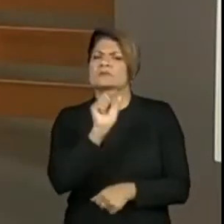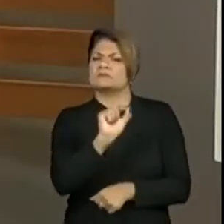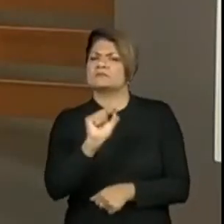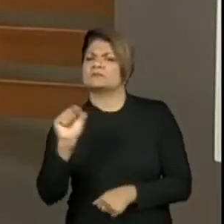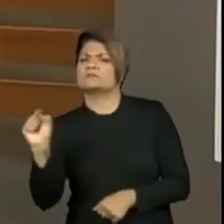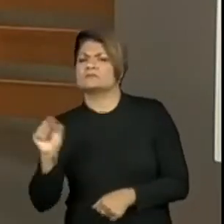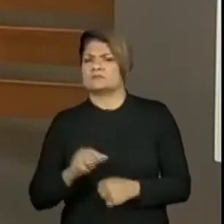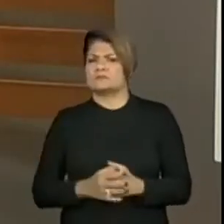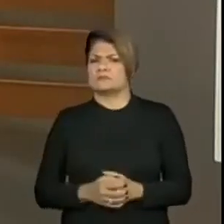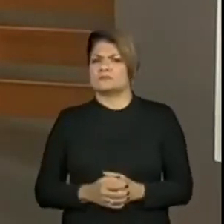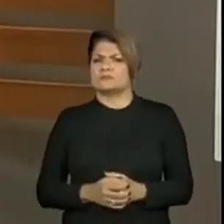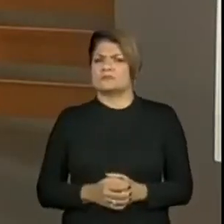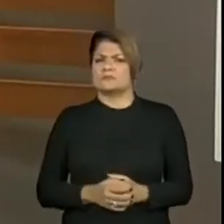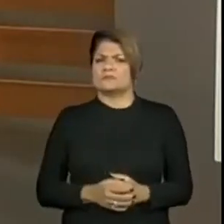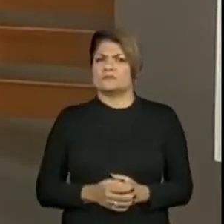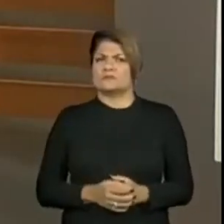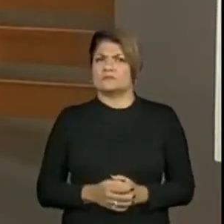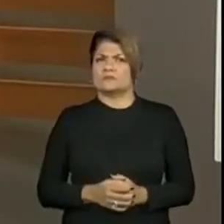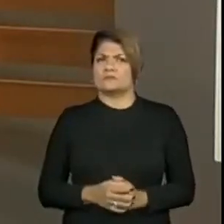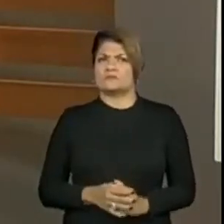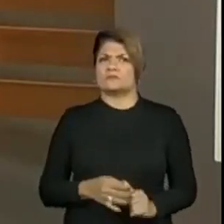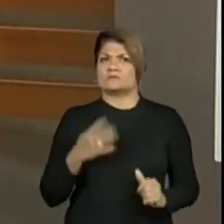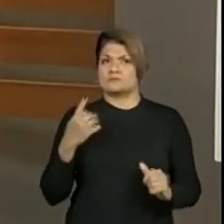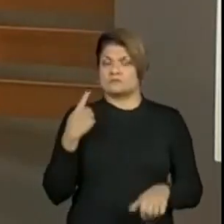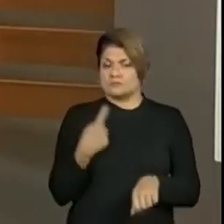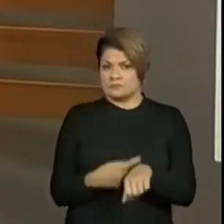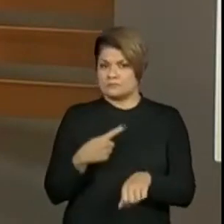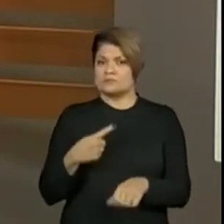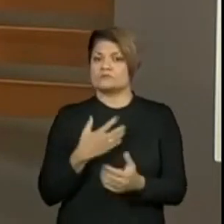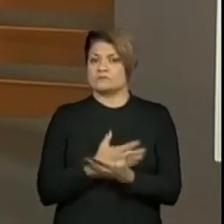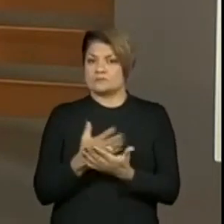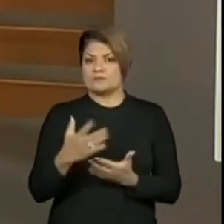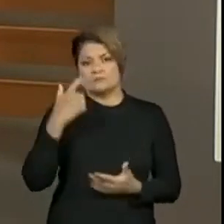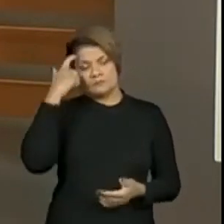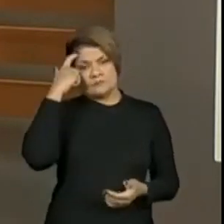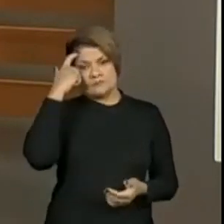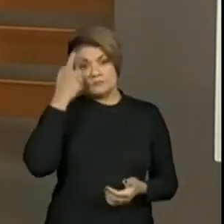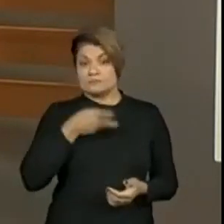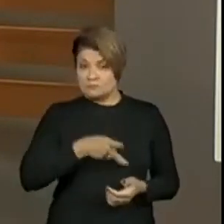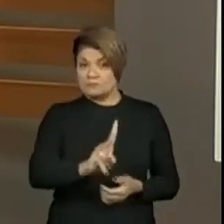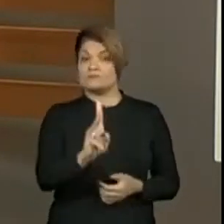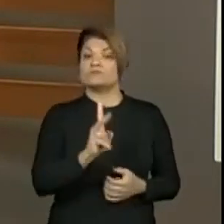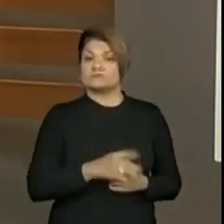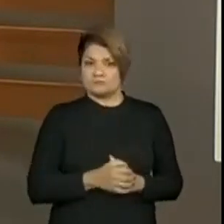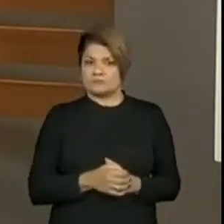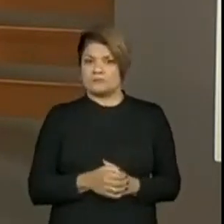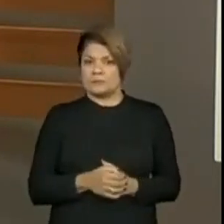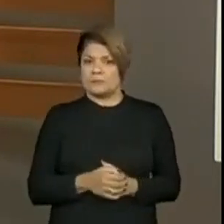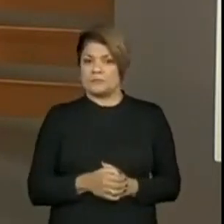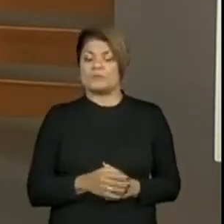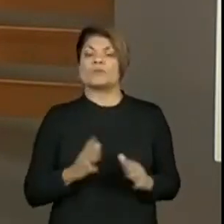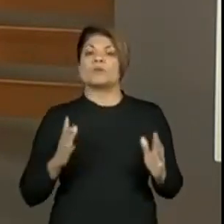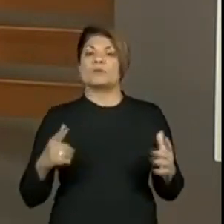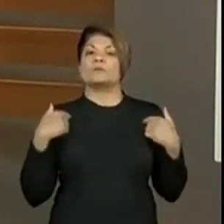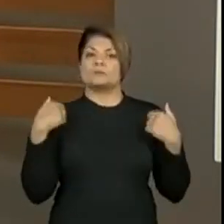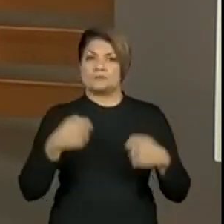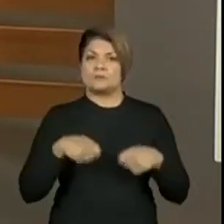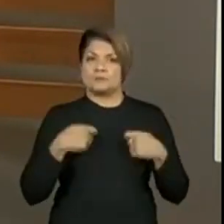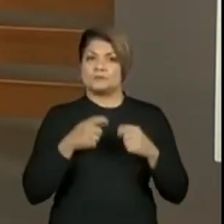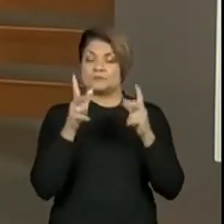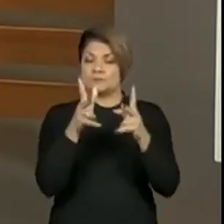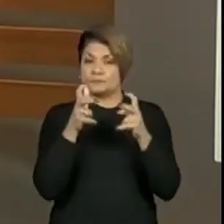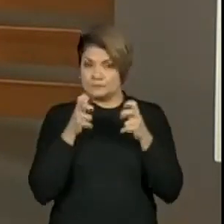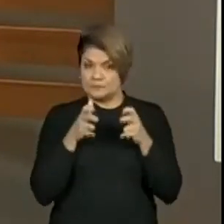O final vai começar, esse momento que a gente vai começar a pensar na continuidade desse texto. Então o que eu preciso perceber?